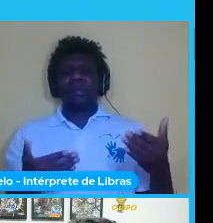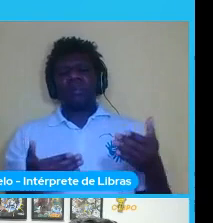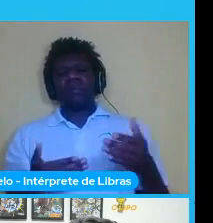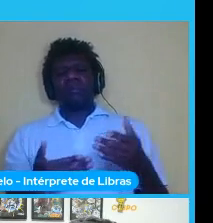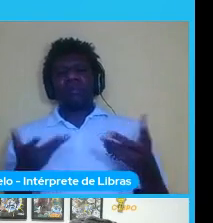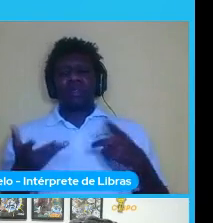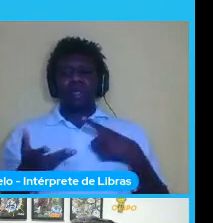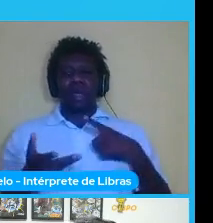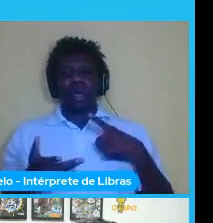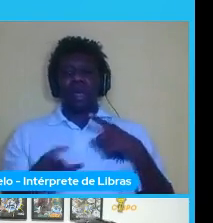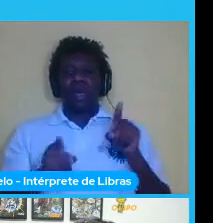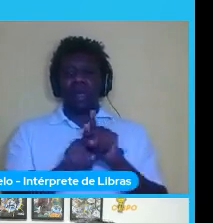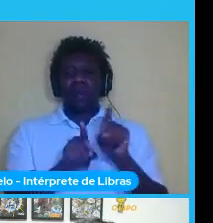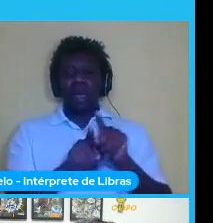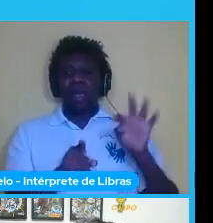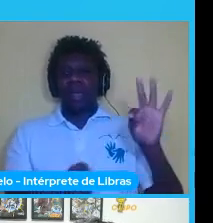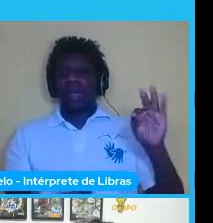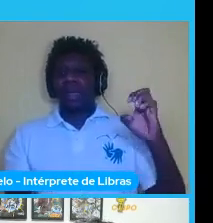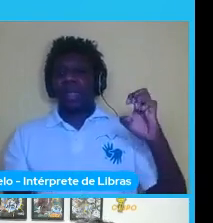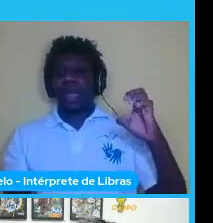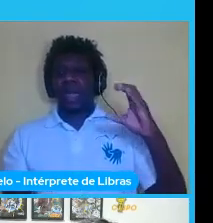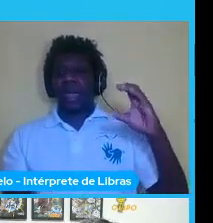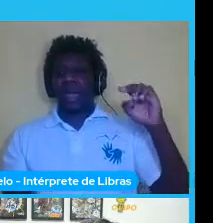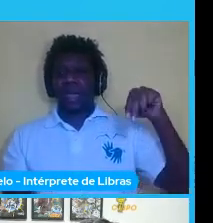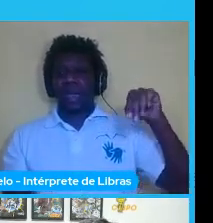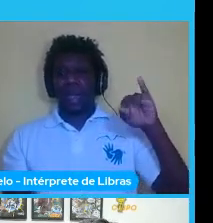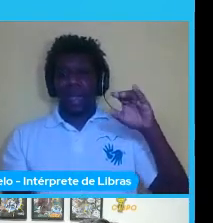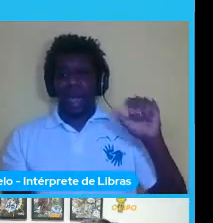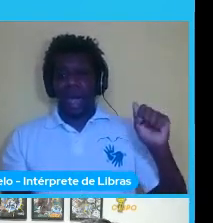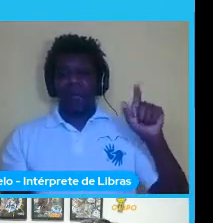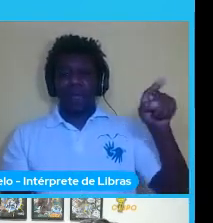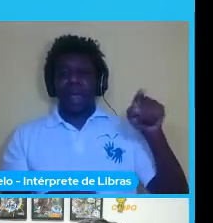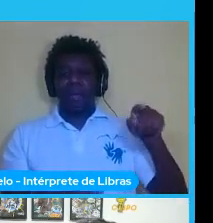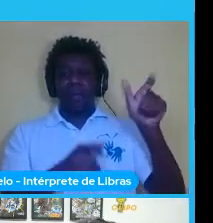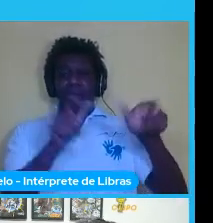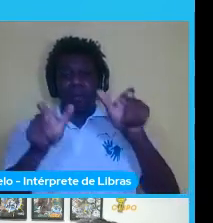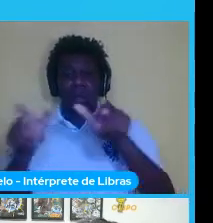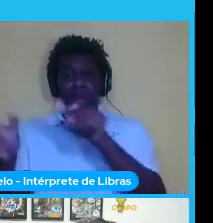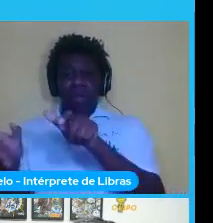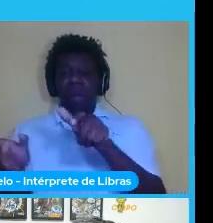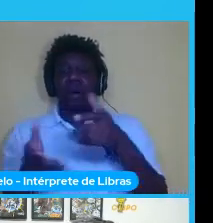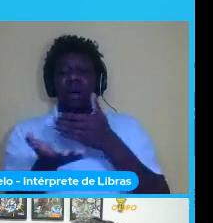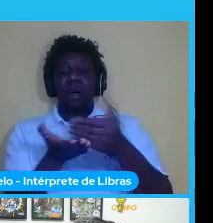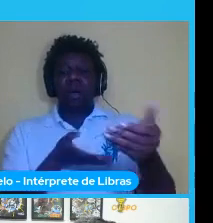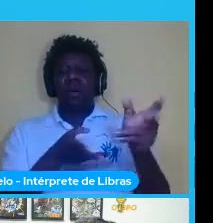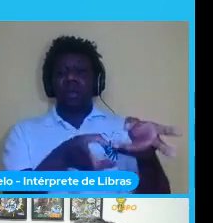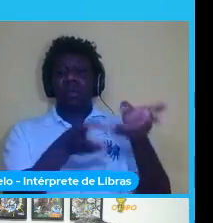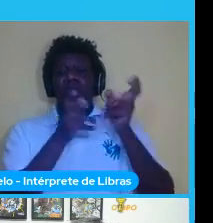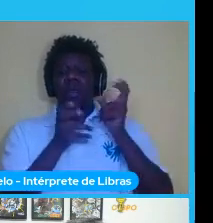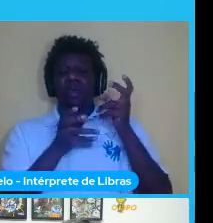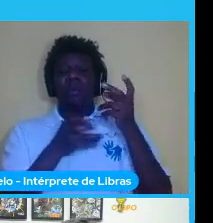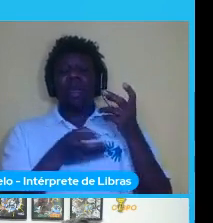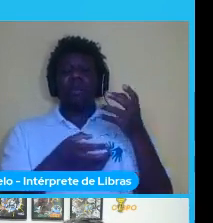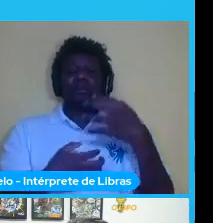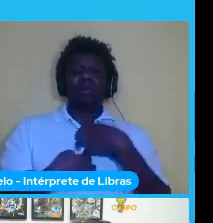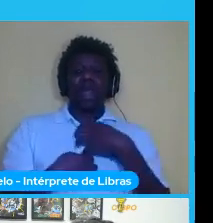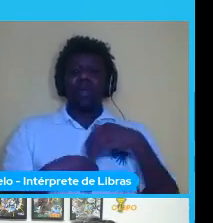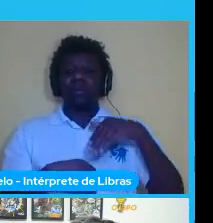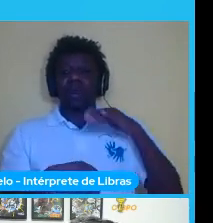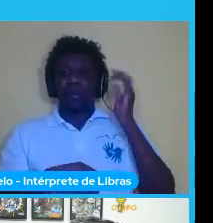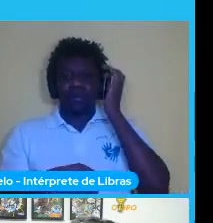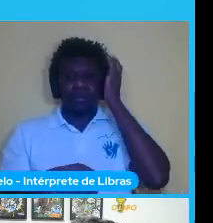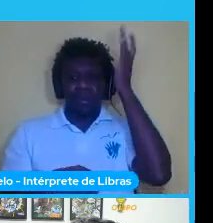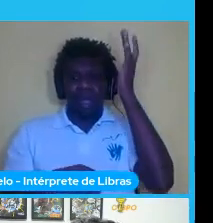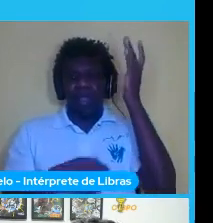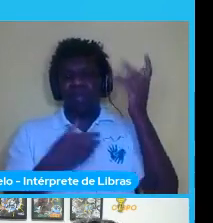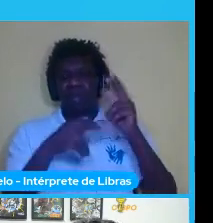técnicas a galera começou a perceber que uma das maneiras mais fáceis de lidar